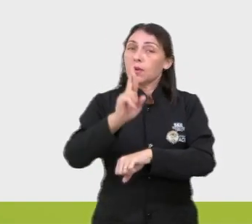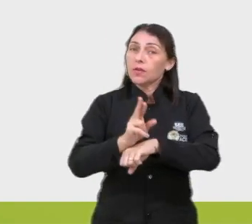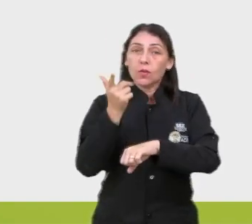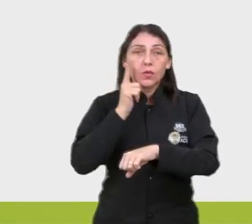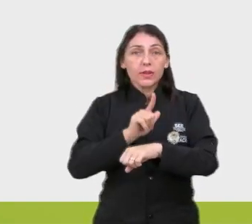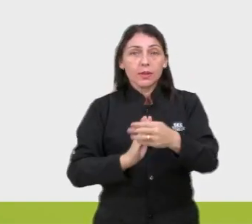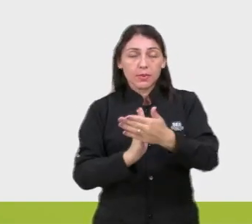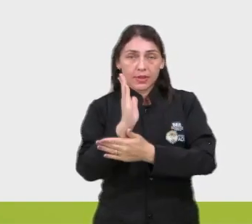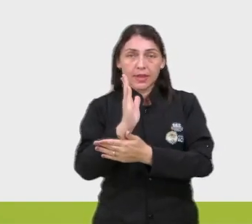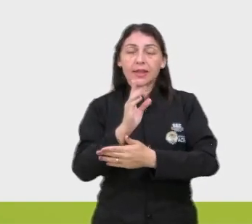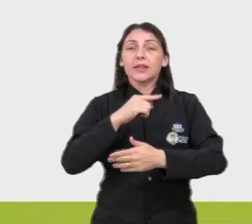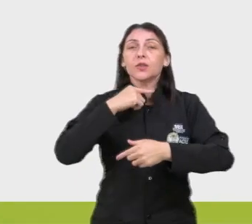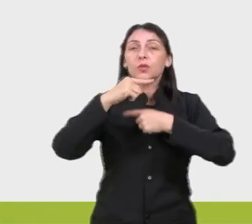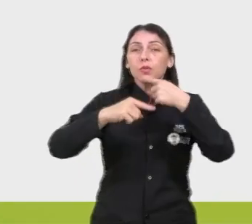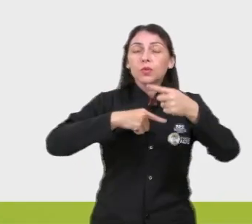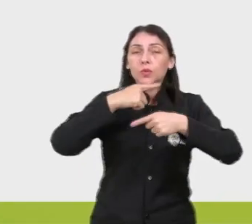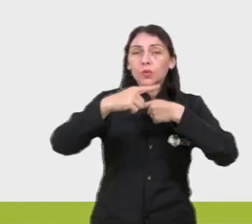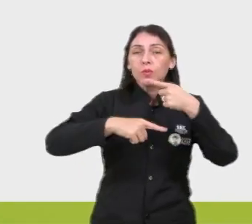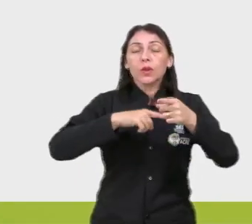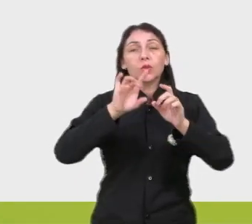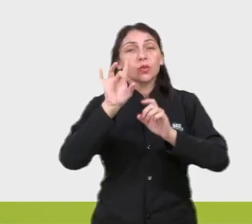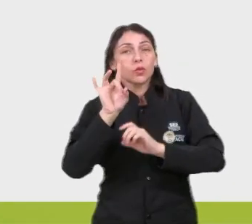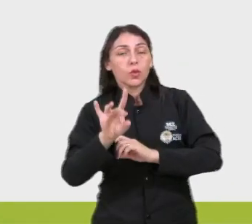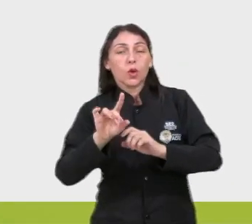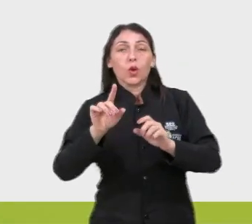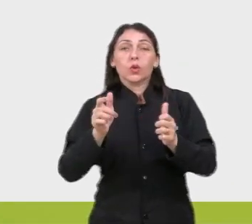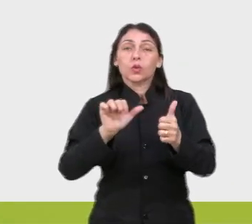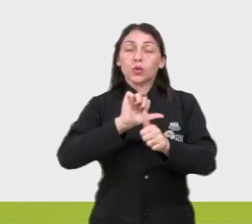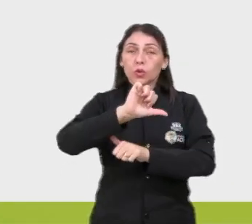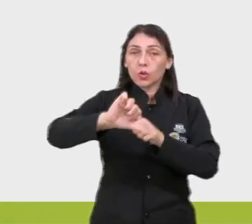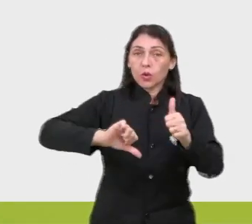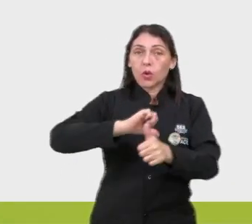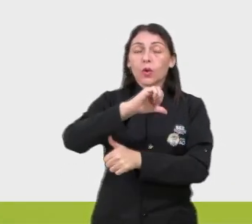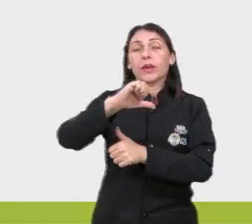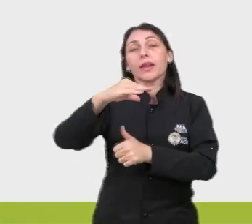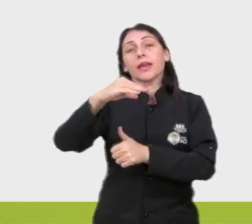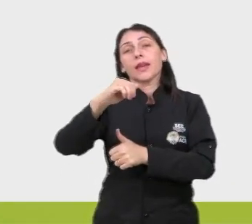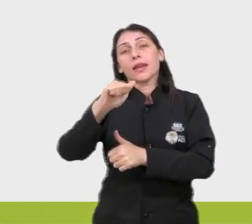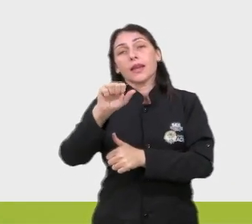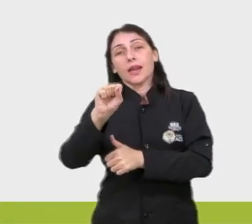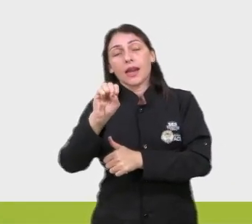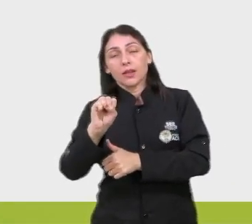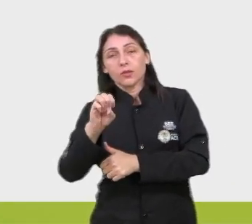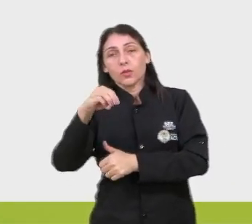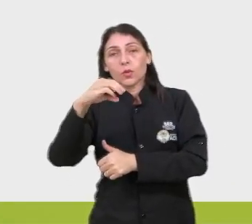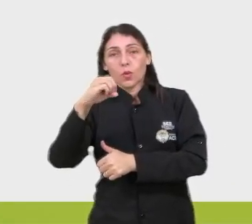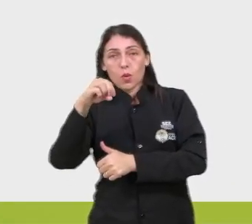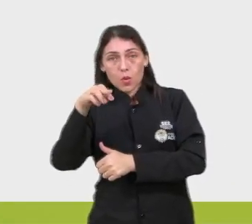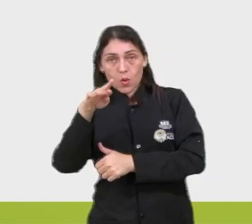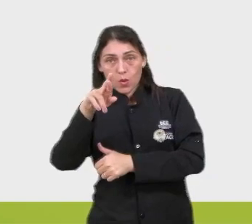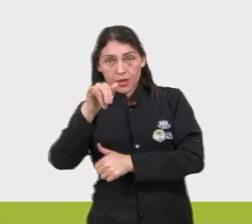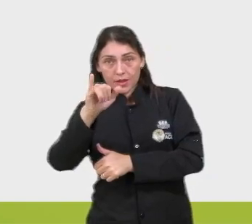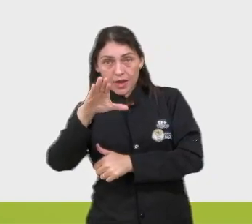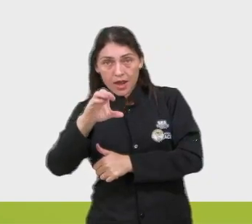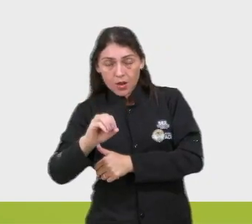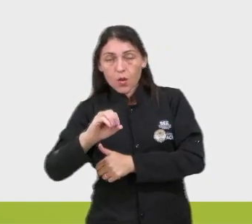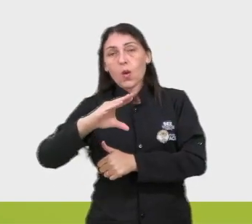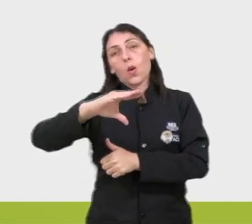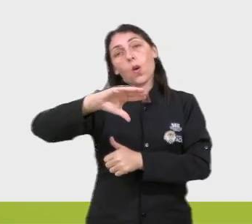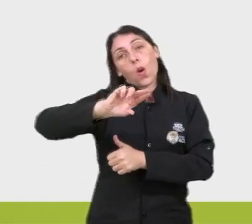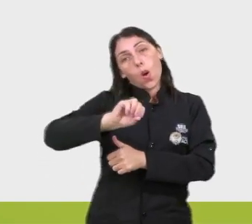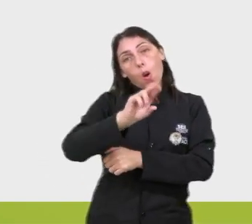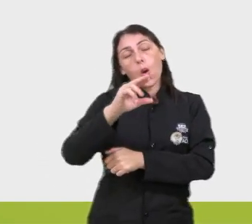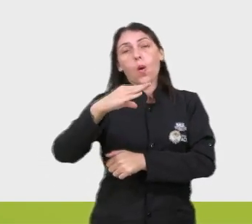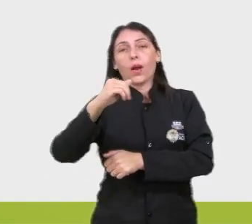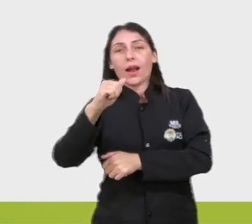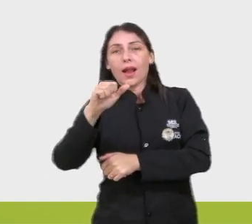Então, na dúvida, queridos, apenas troque por caso contrário ou caso não. Além dessas, é claro